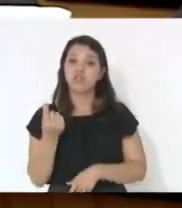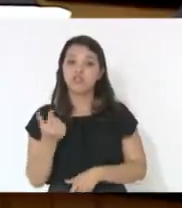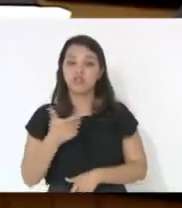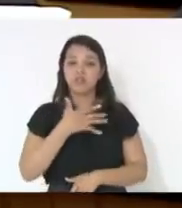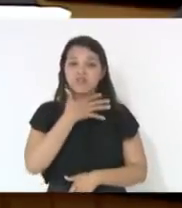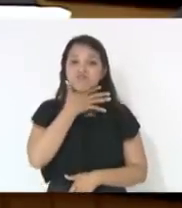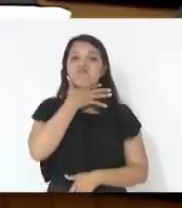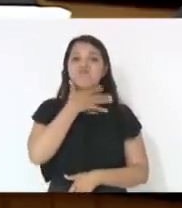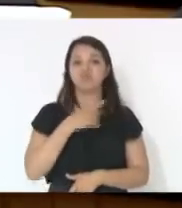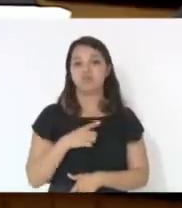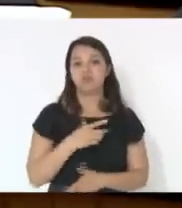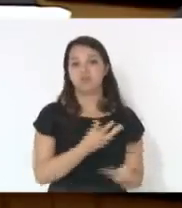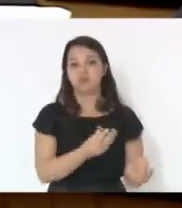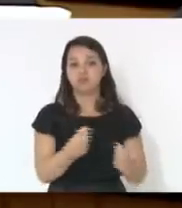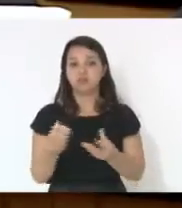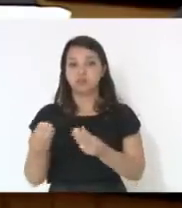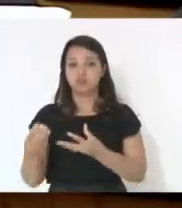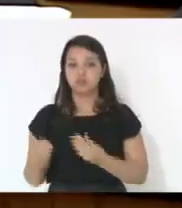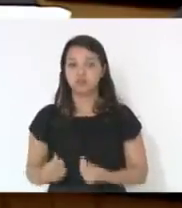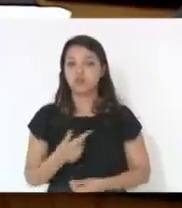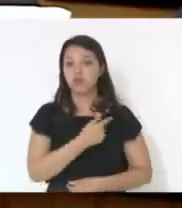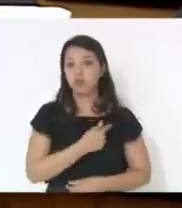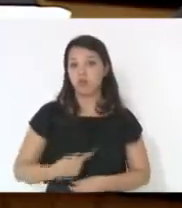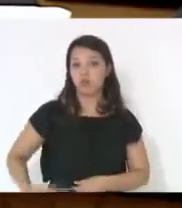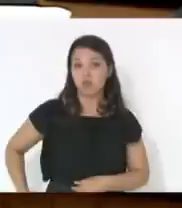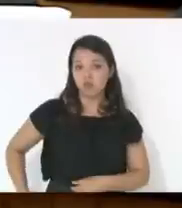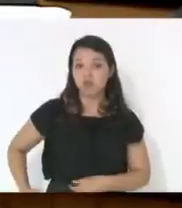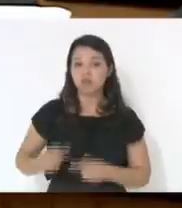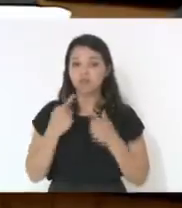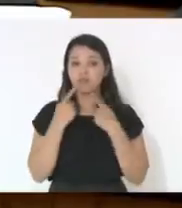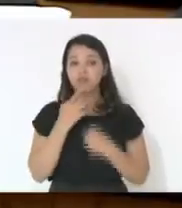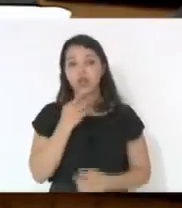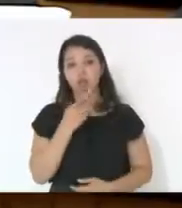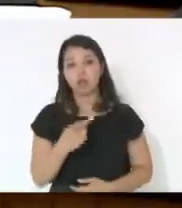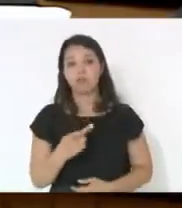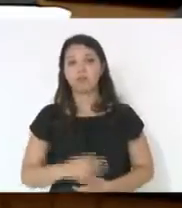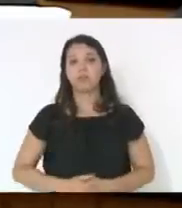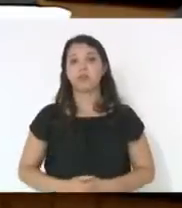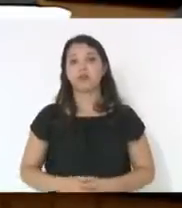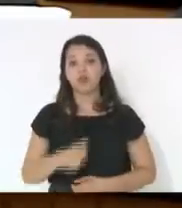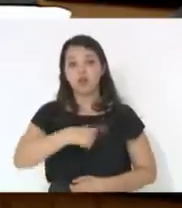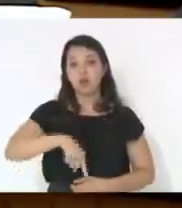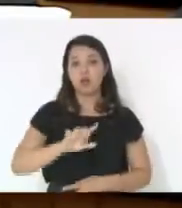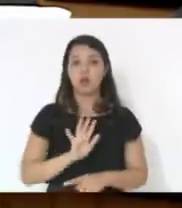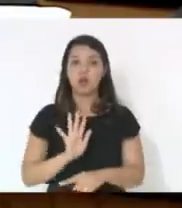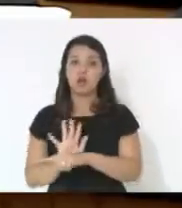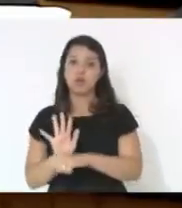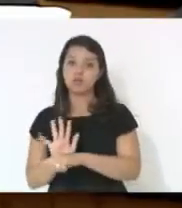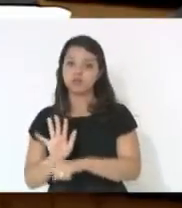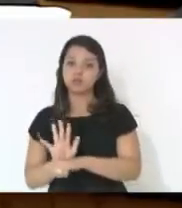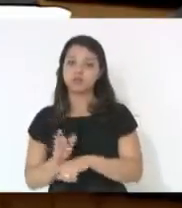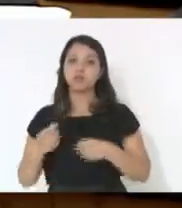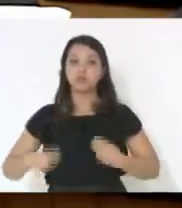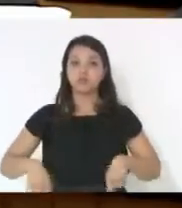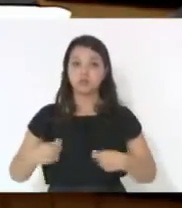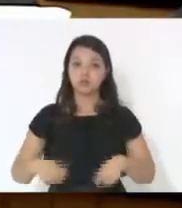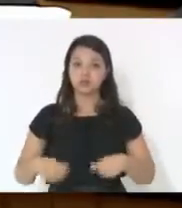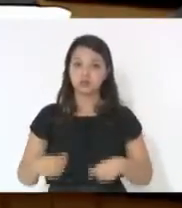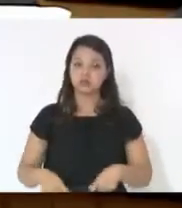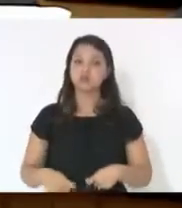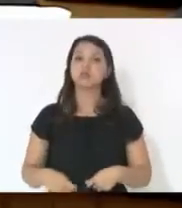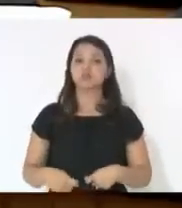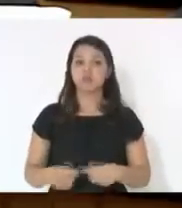e, portanto, nós temos que ajudar nessa solução. E essa casa deu um passo importante quando